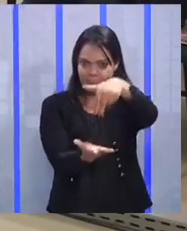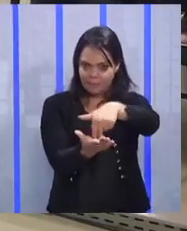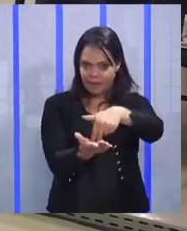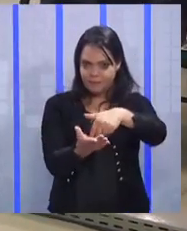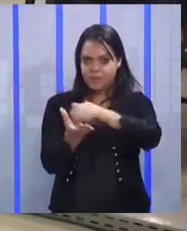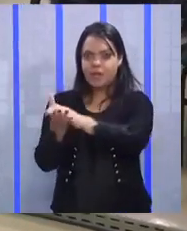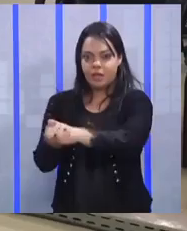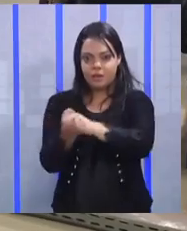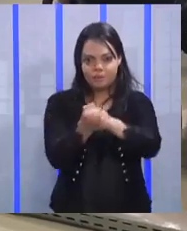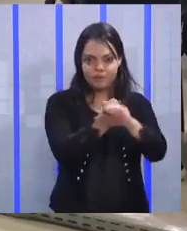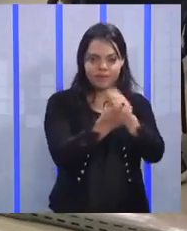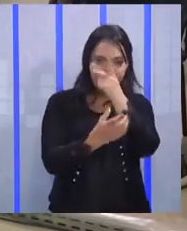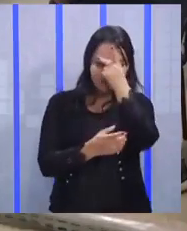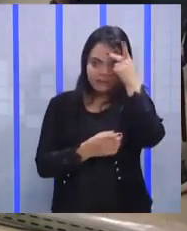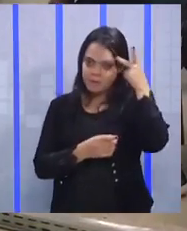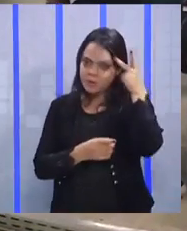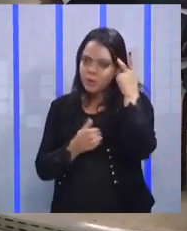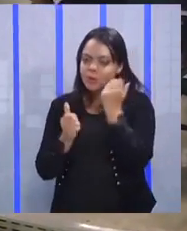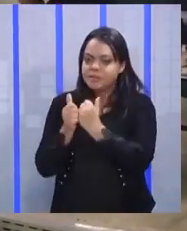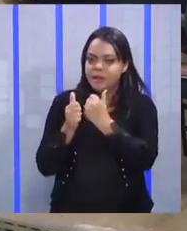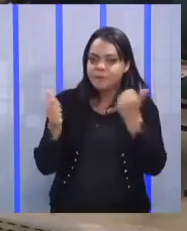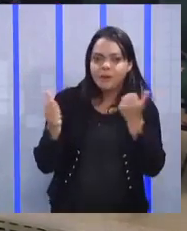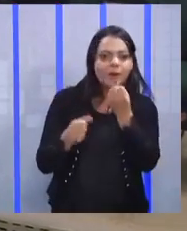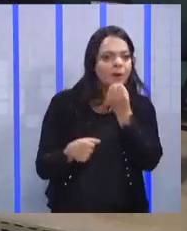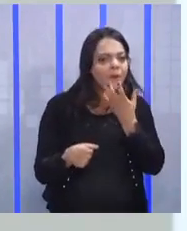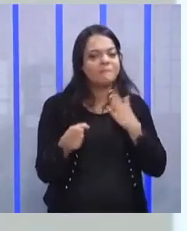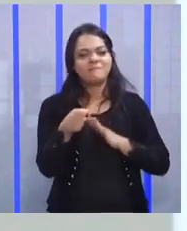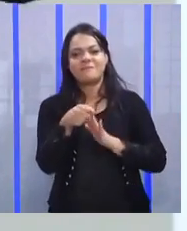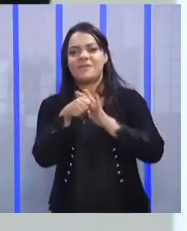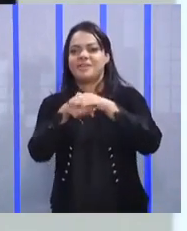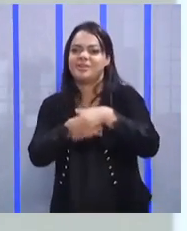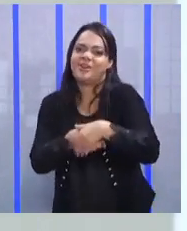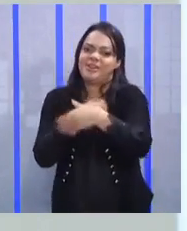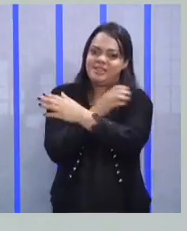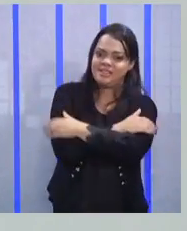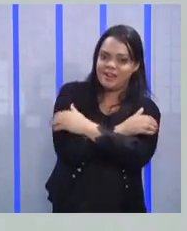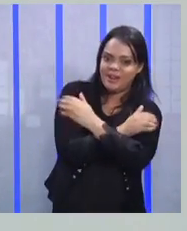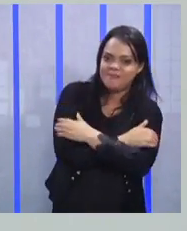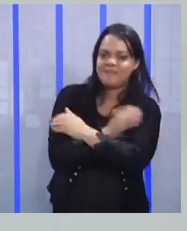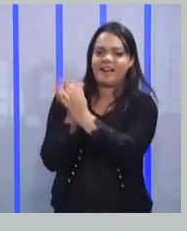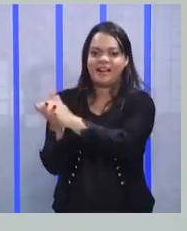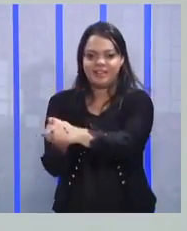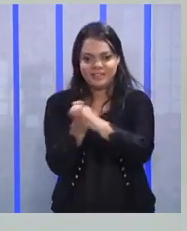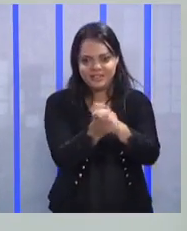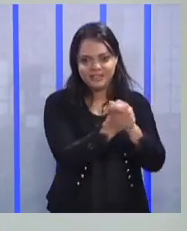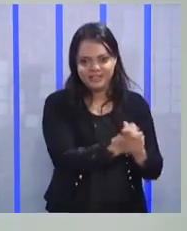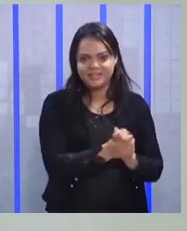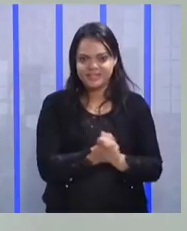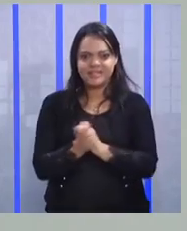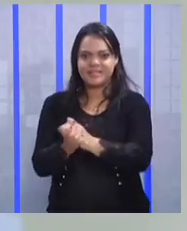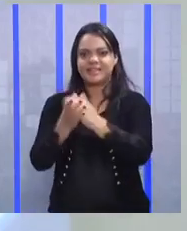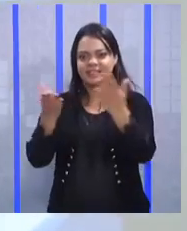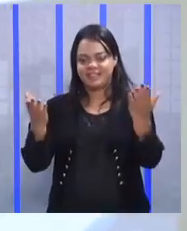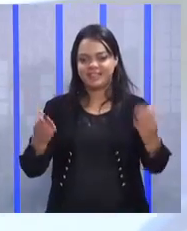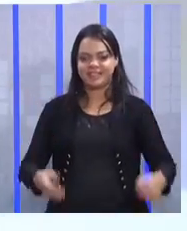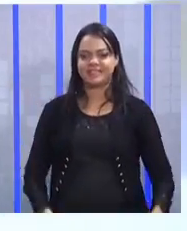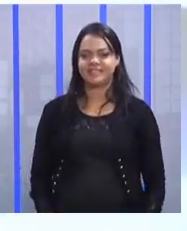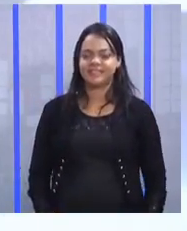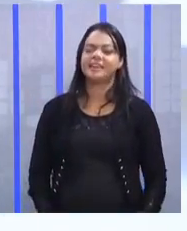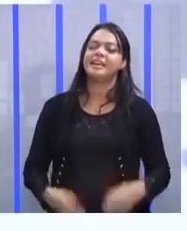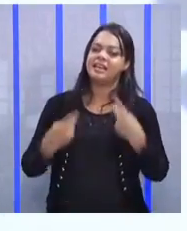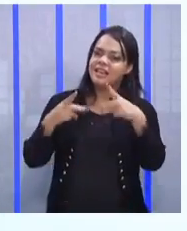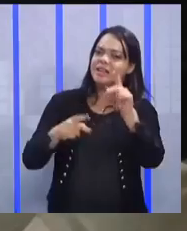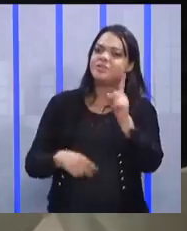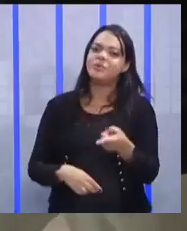cumprimentassem a pessoa que está do seu lado, dizendo boa noite, dá um abraço, pega na mão e tal, enfim, aí